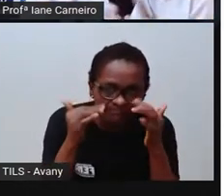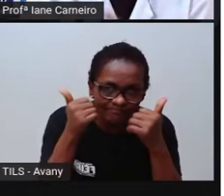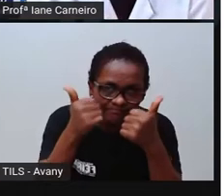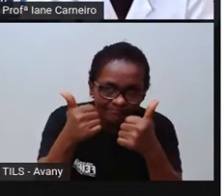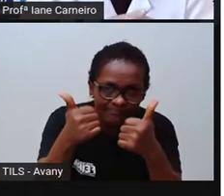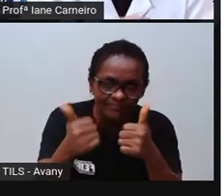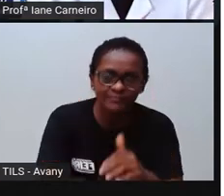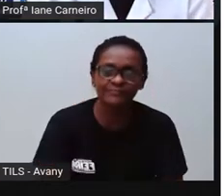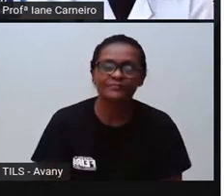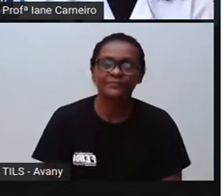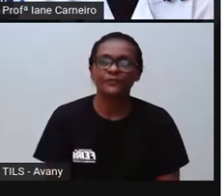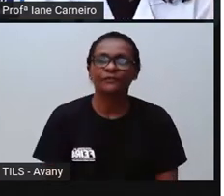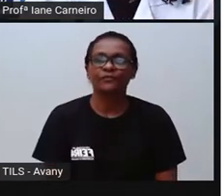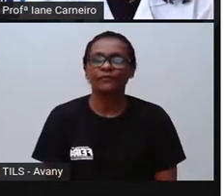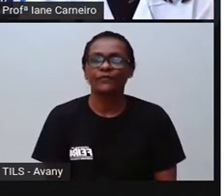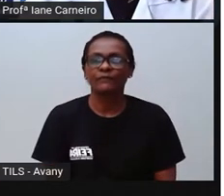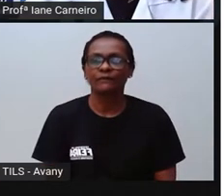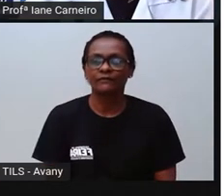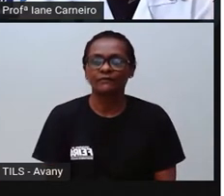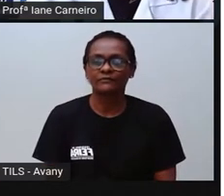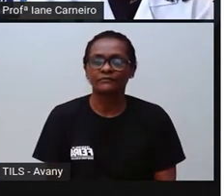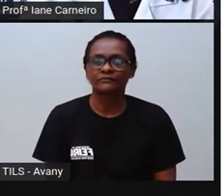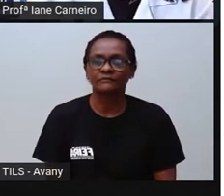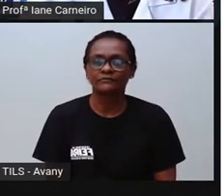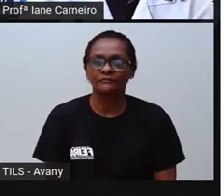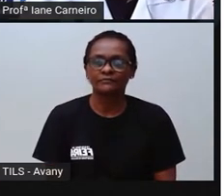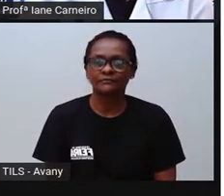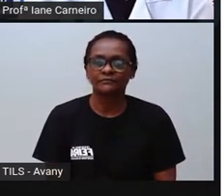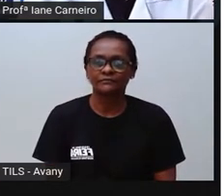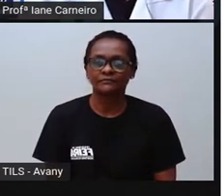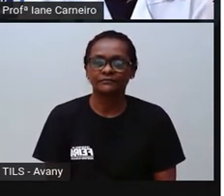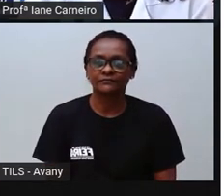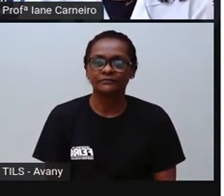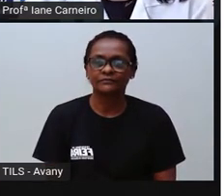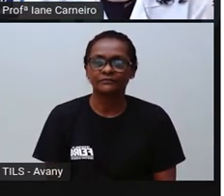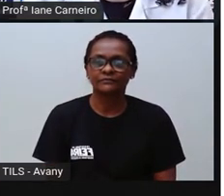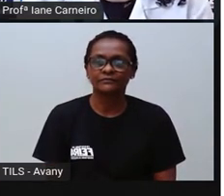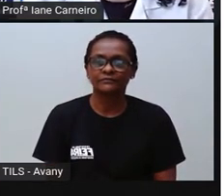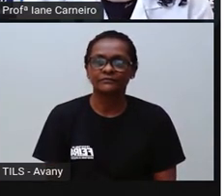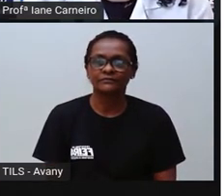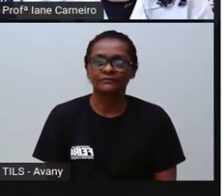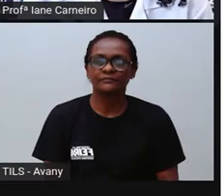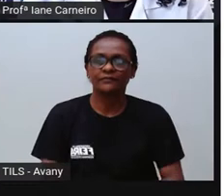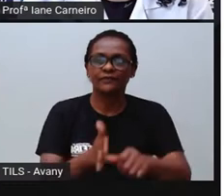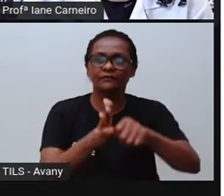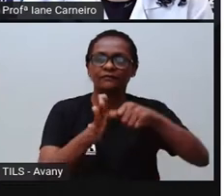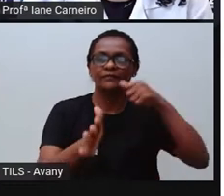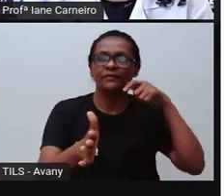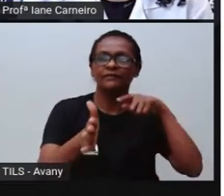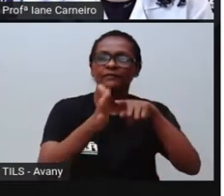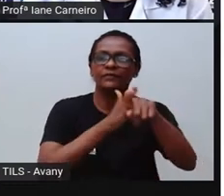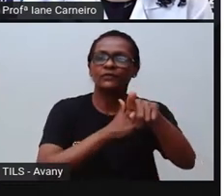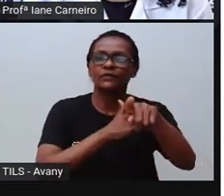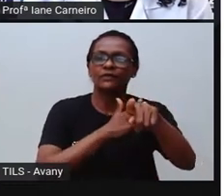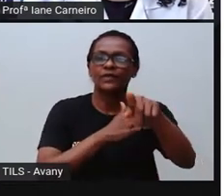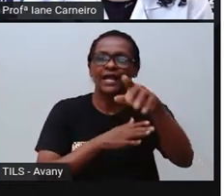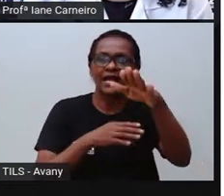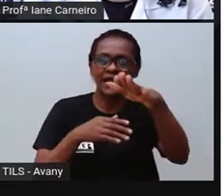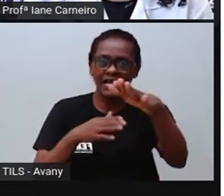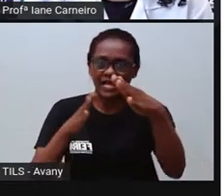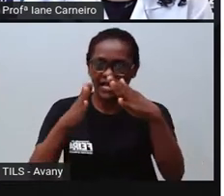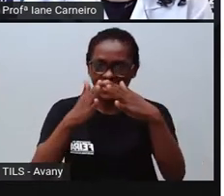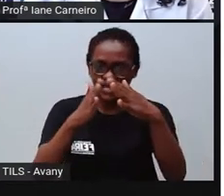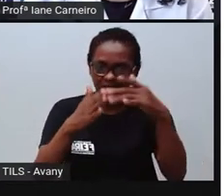evitar os acidentes, tá certo? Então, vamos lá. E aí, a primeira pergunta que eu tenho a fazer para vocês é, a